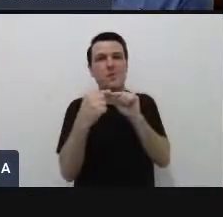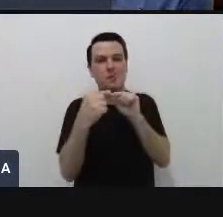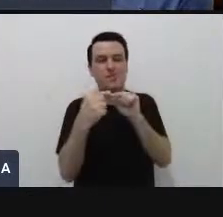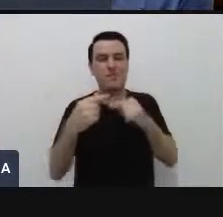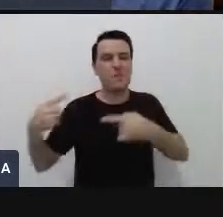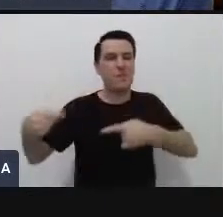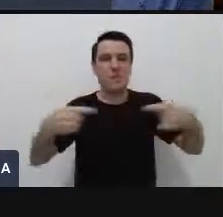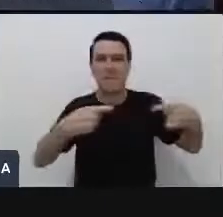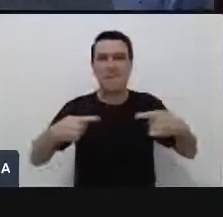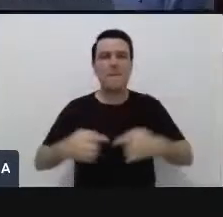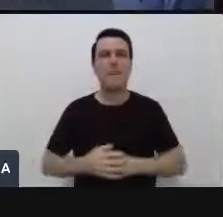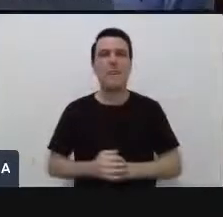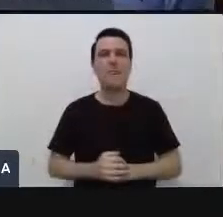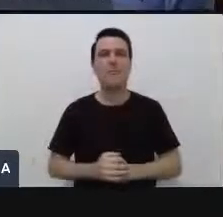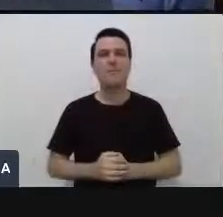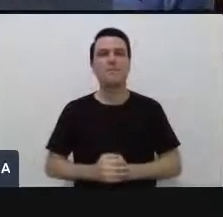bom?